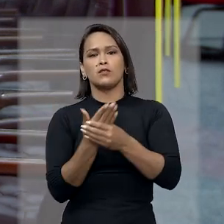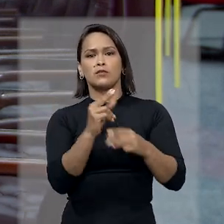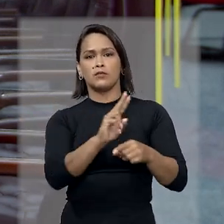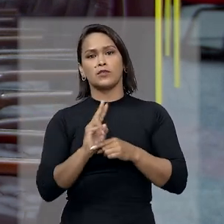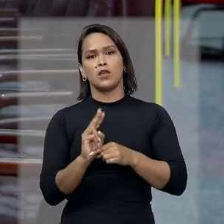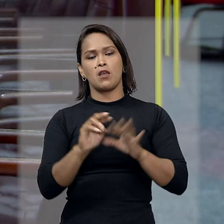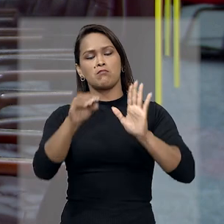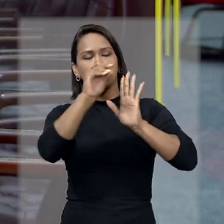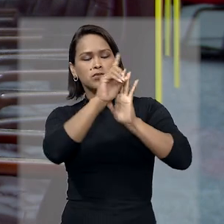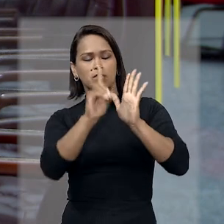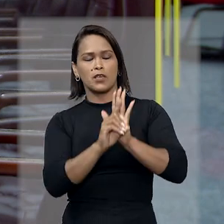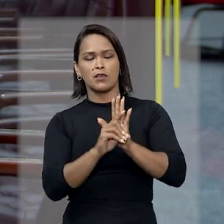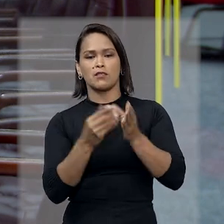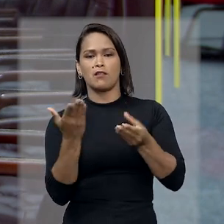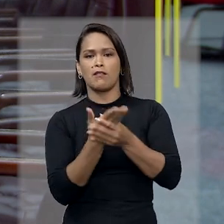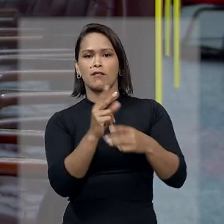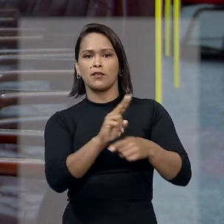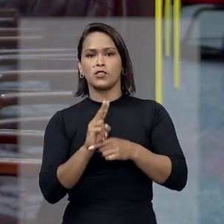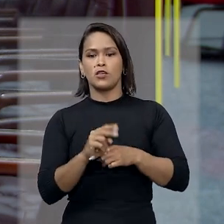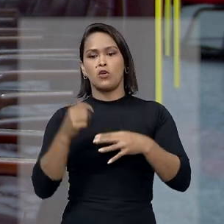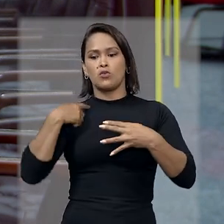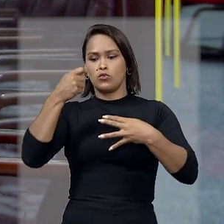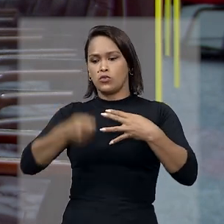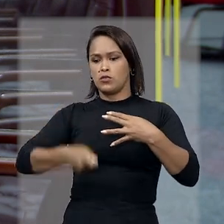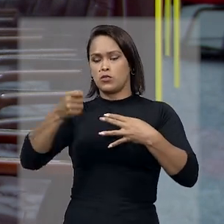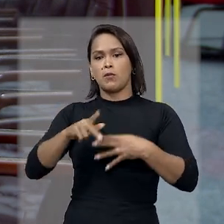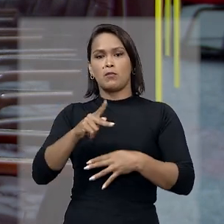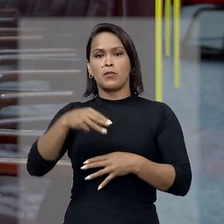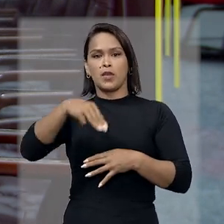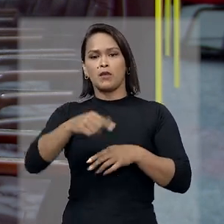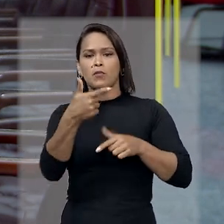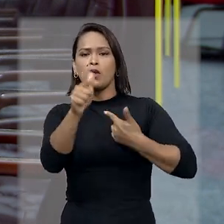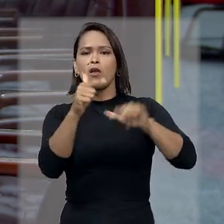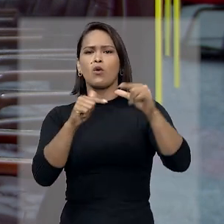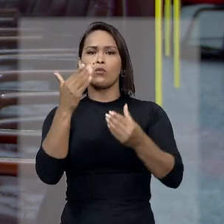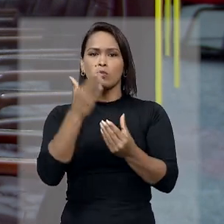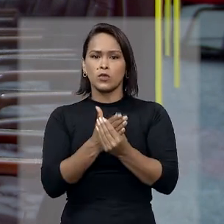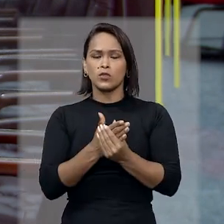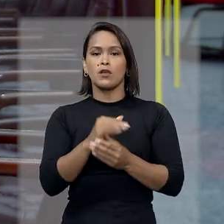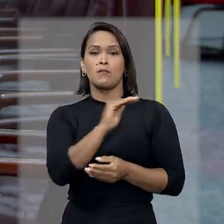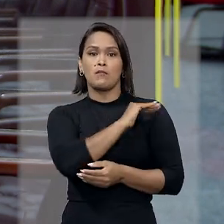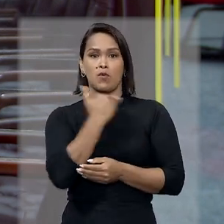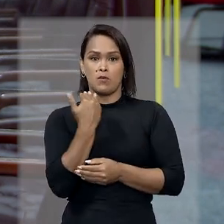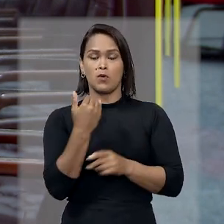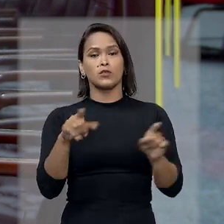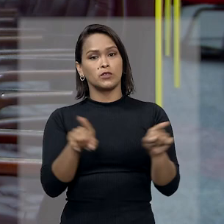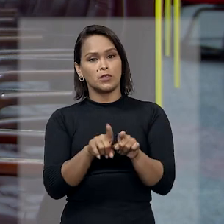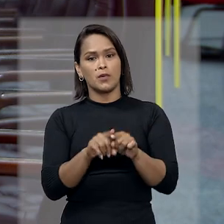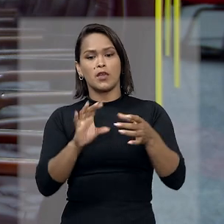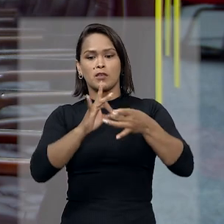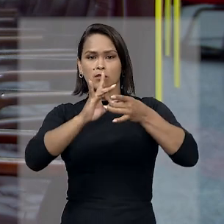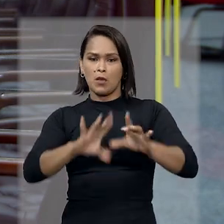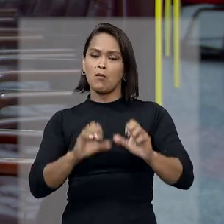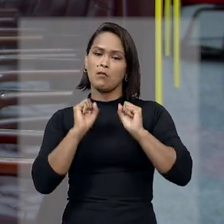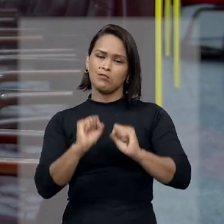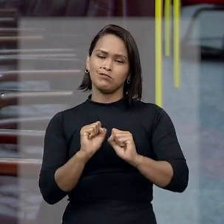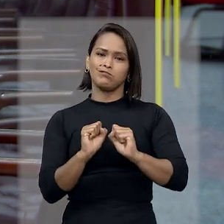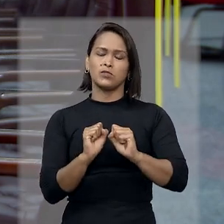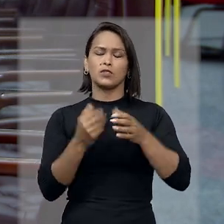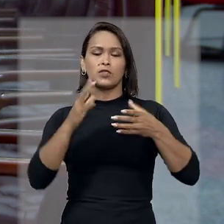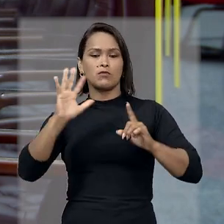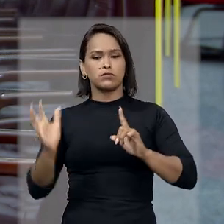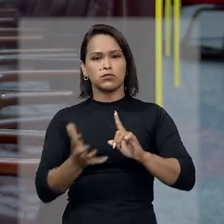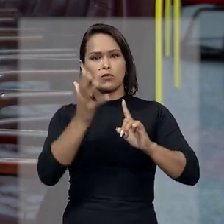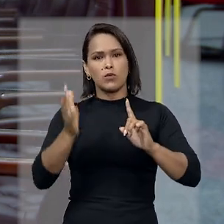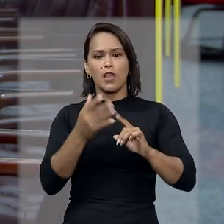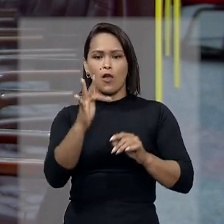Ao decretar a medida, o juiz afirmou que o PM responde a outro processo por homicídio e que a sua libertação poderia ter influência